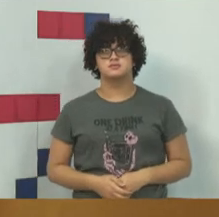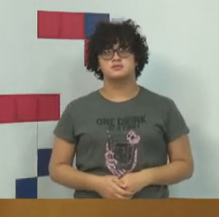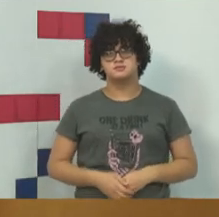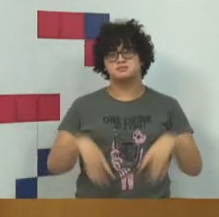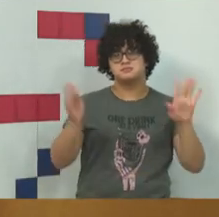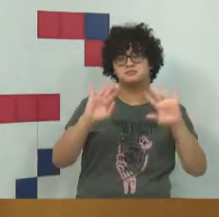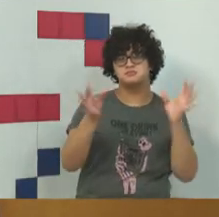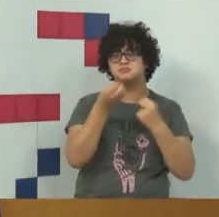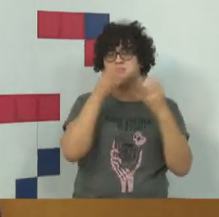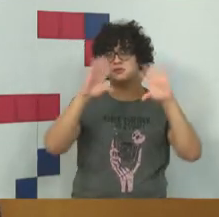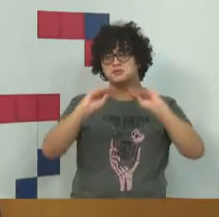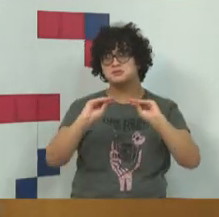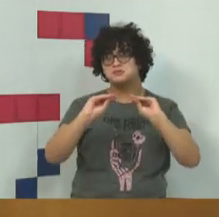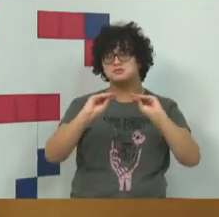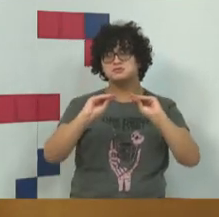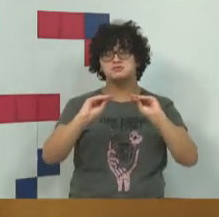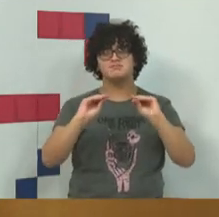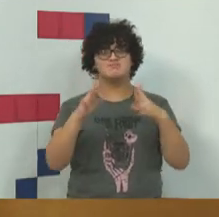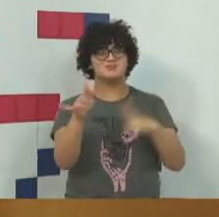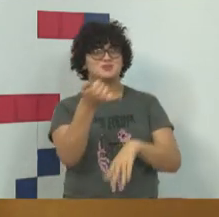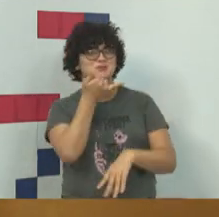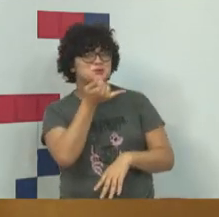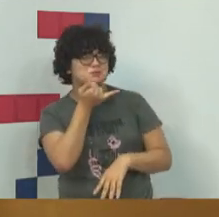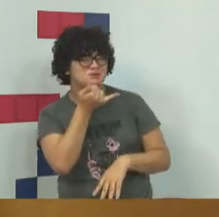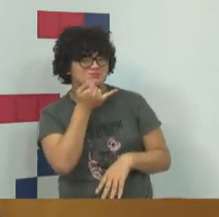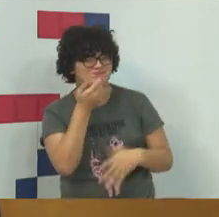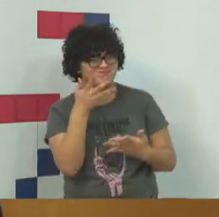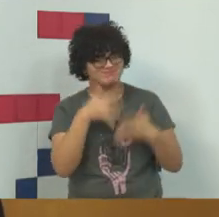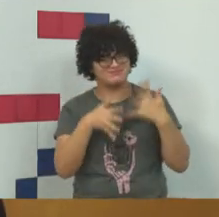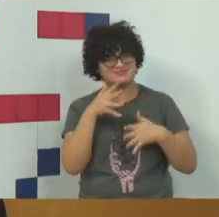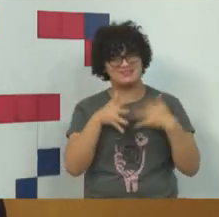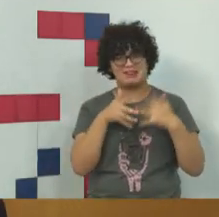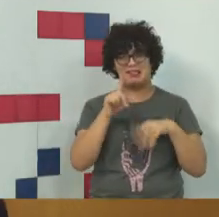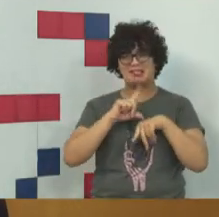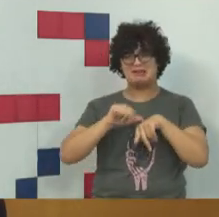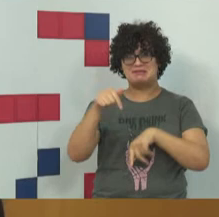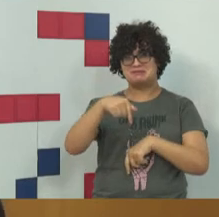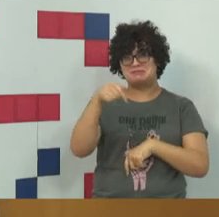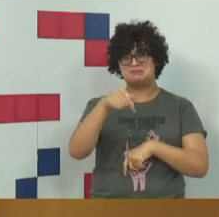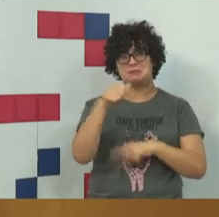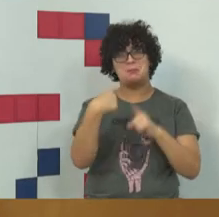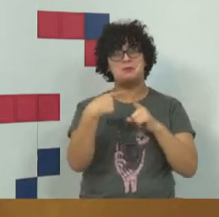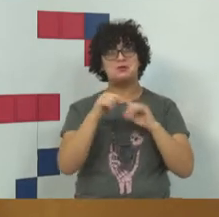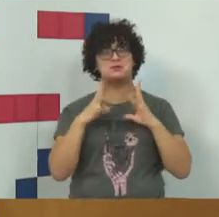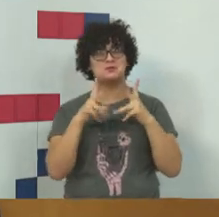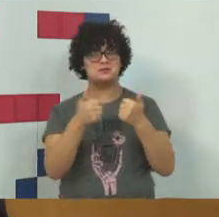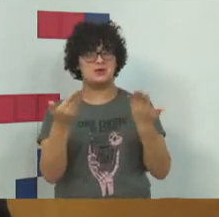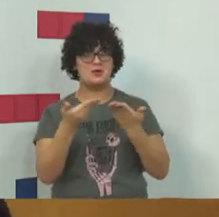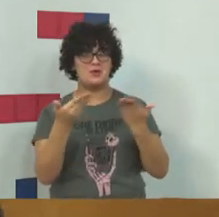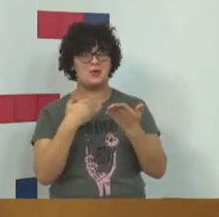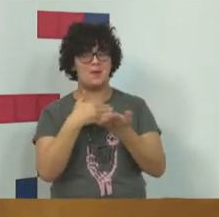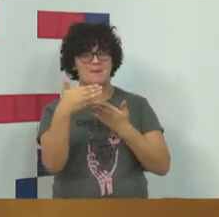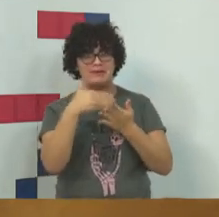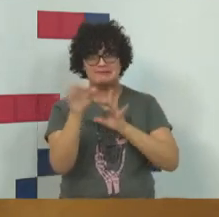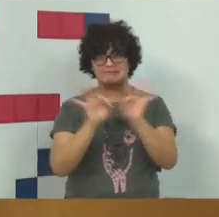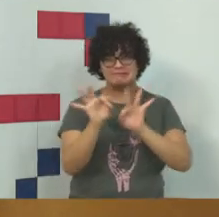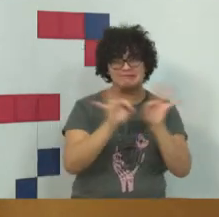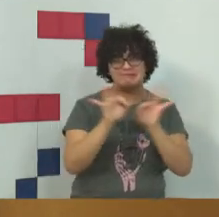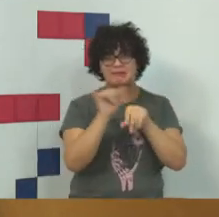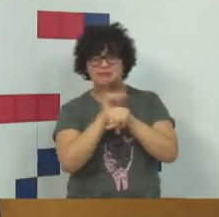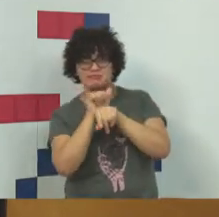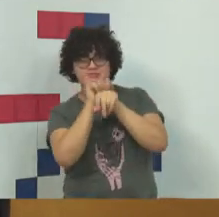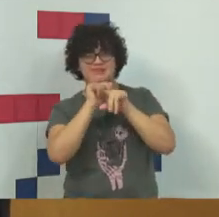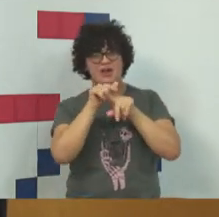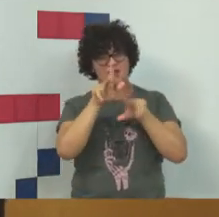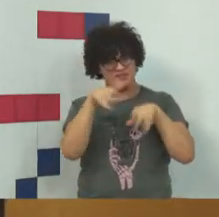Boa noite, desculpem o atraso, todo evento bom ele costuma atrasar. Quem